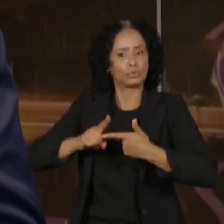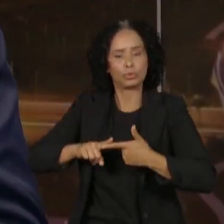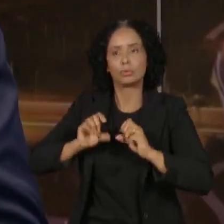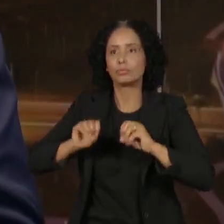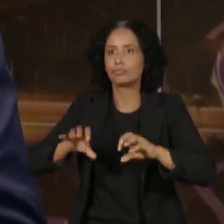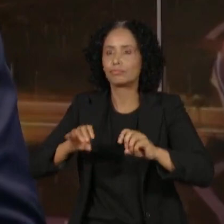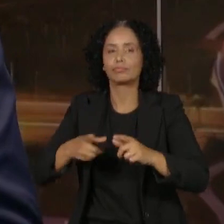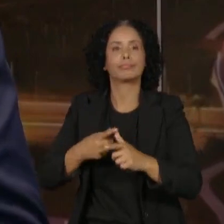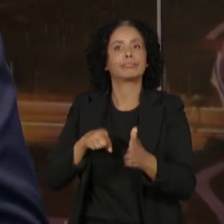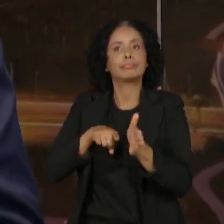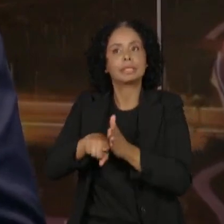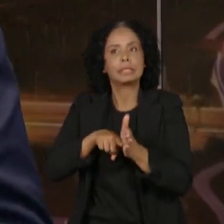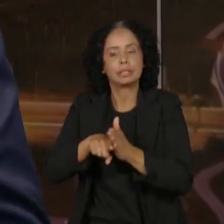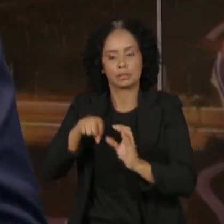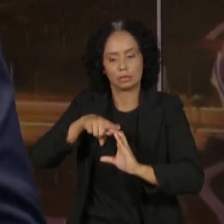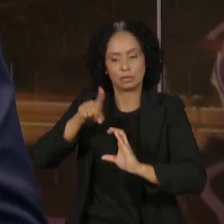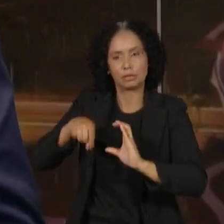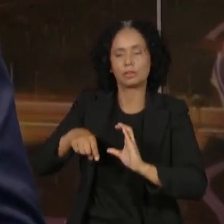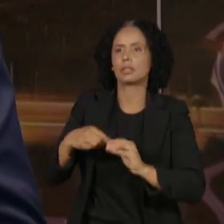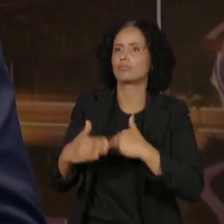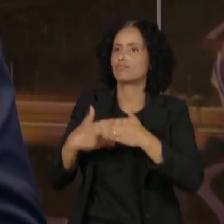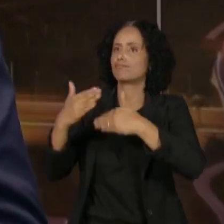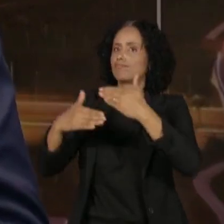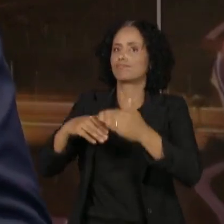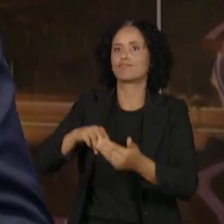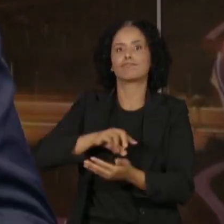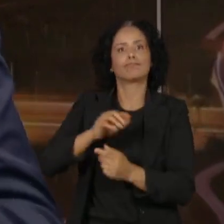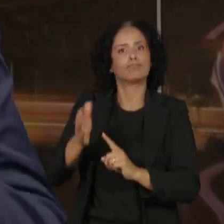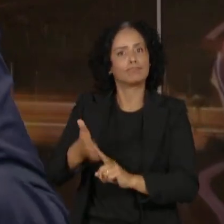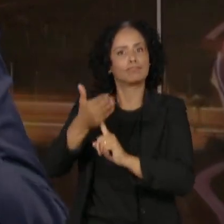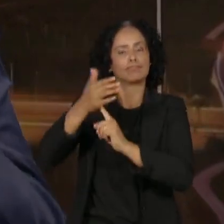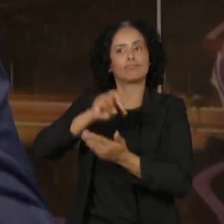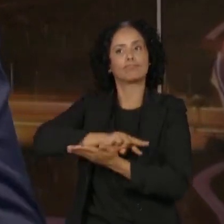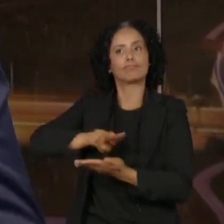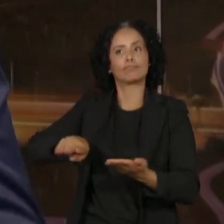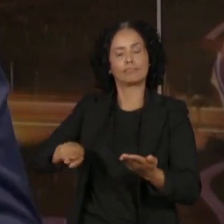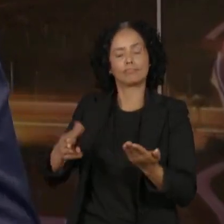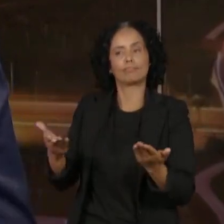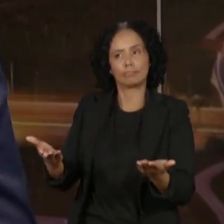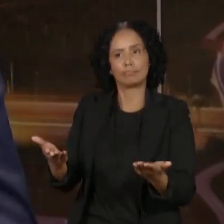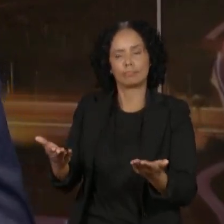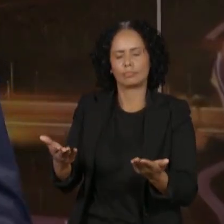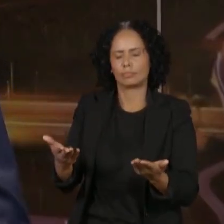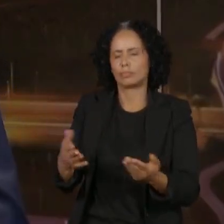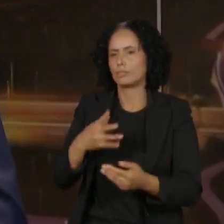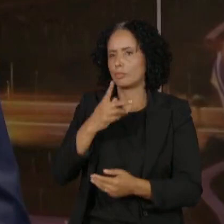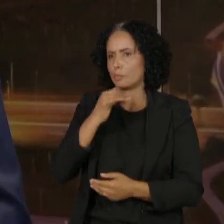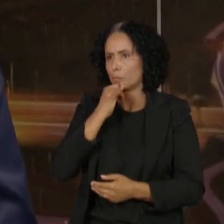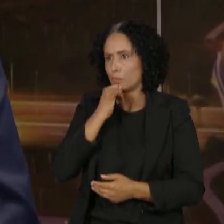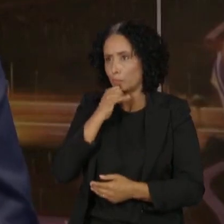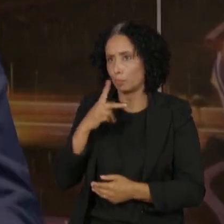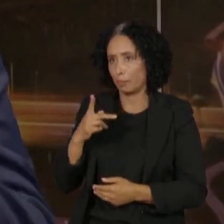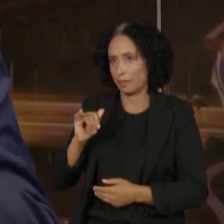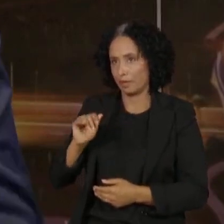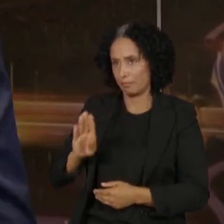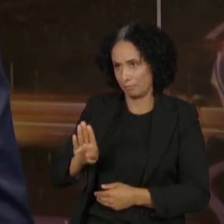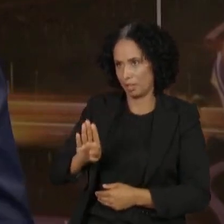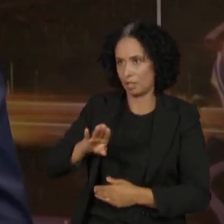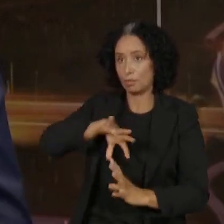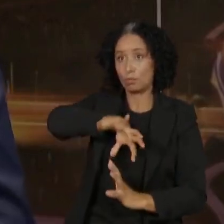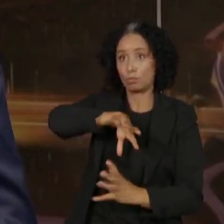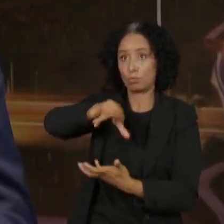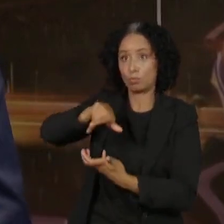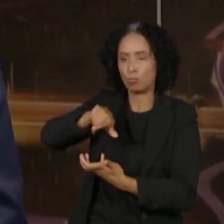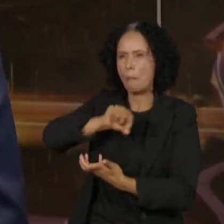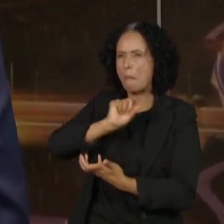pesquisa, ciência e desenvolvimento tecnológico. Eu diria, o PIB global, a renda